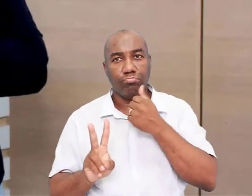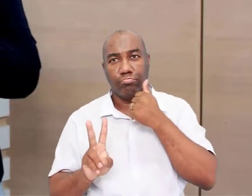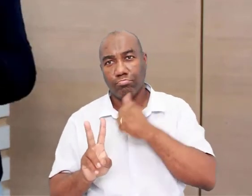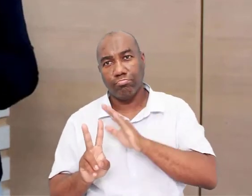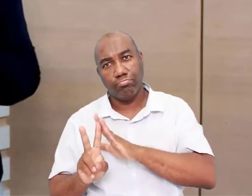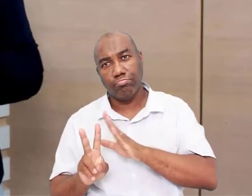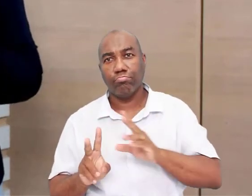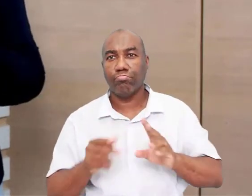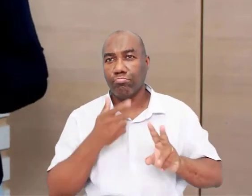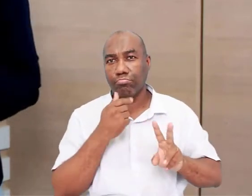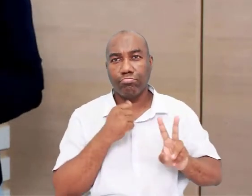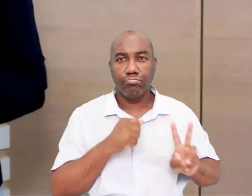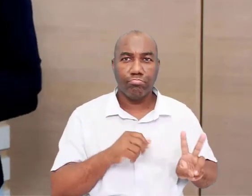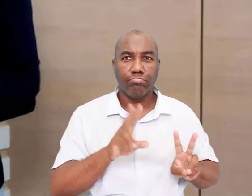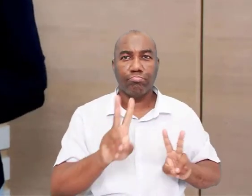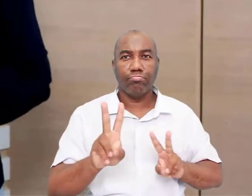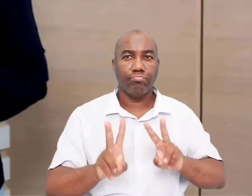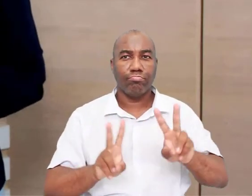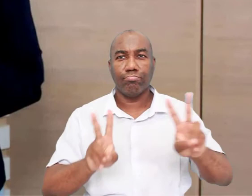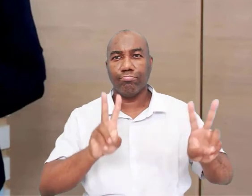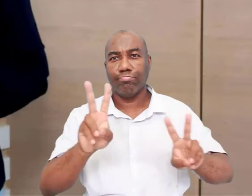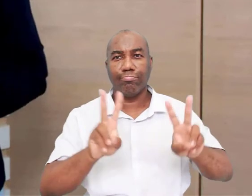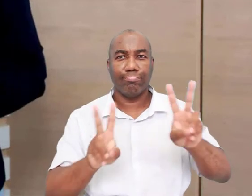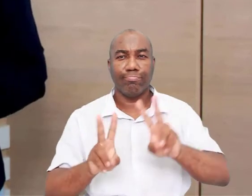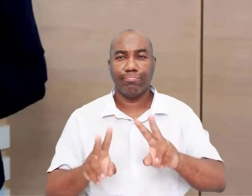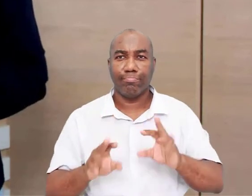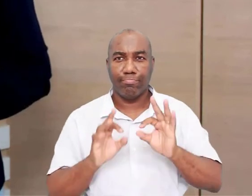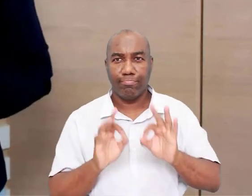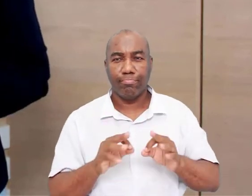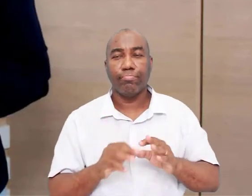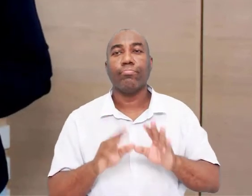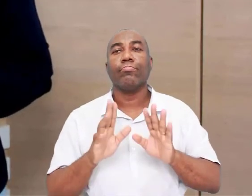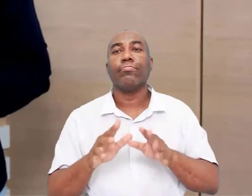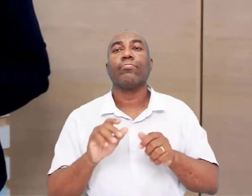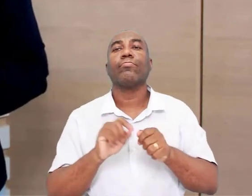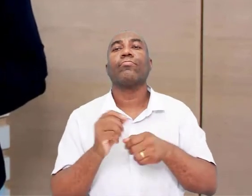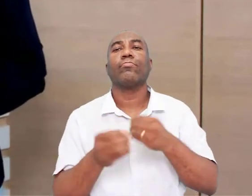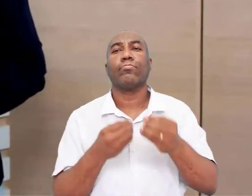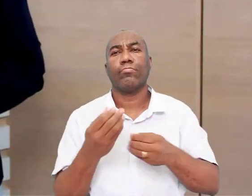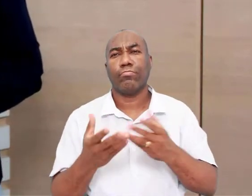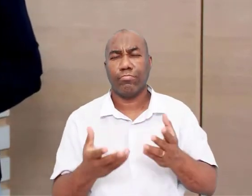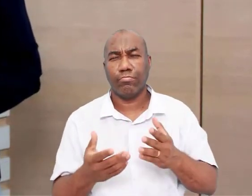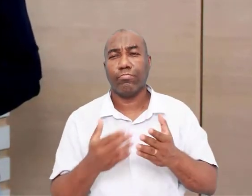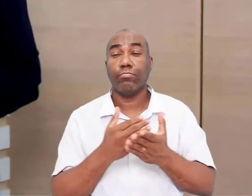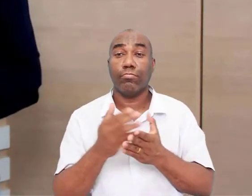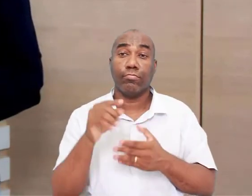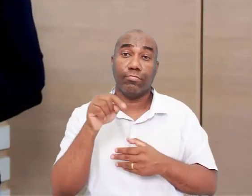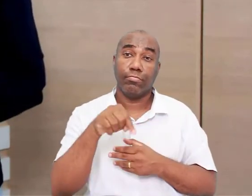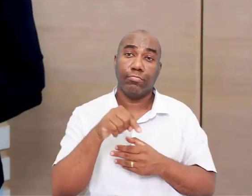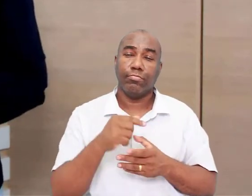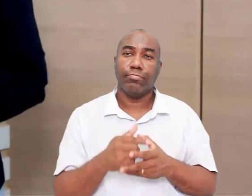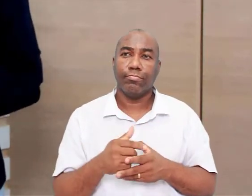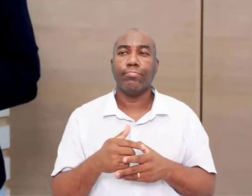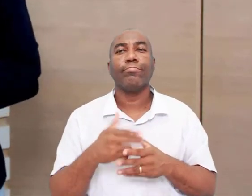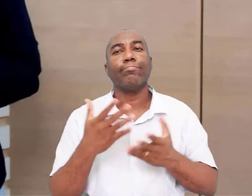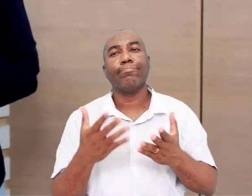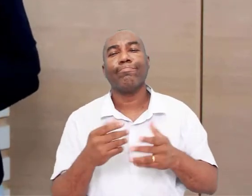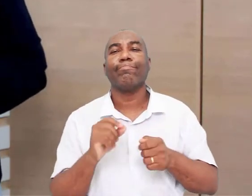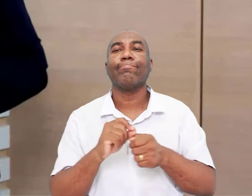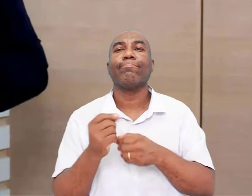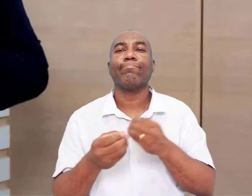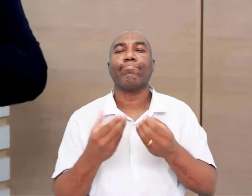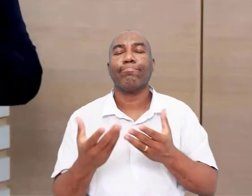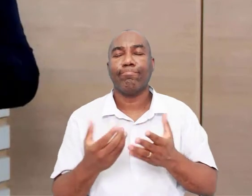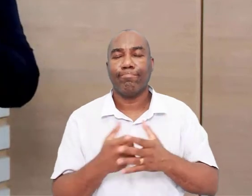o marido, os filhinhos, papagaio, periquí, tudo que a gente tem direito de família. As relações familiares vão começar a surgir aqui. Neste período, né?